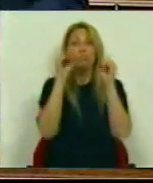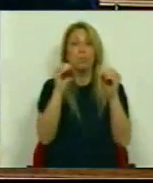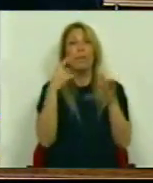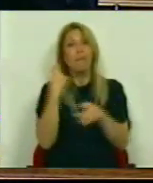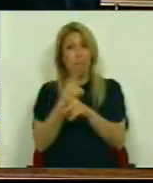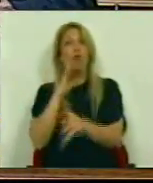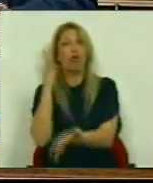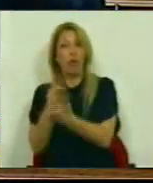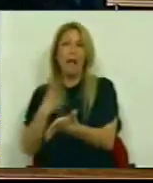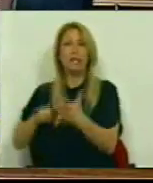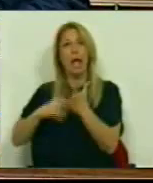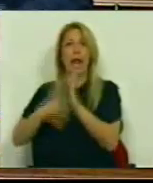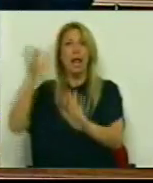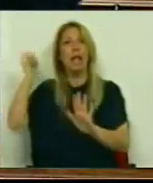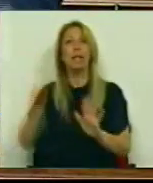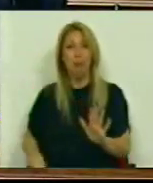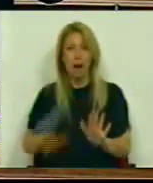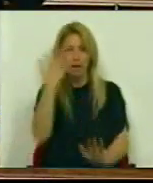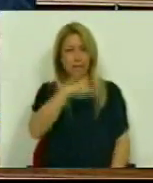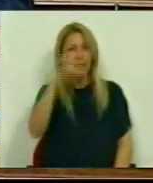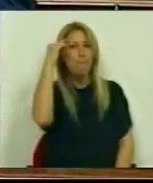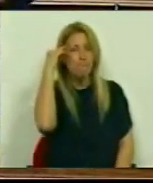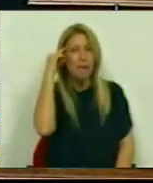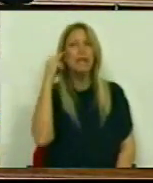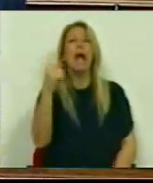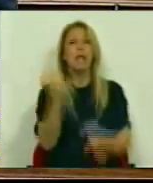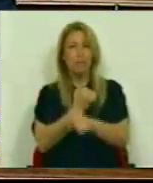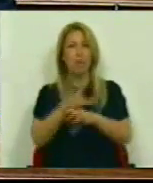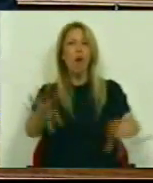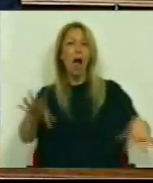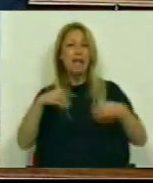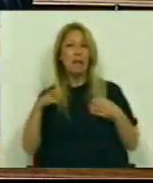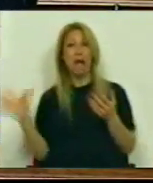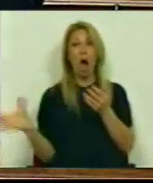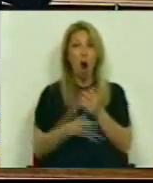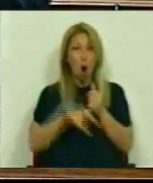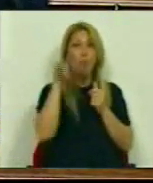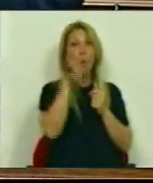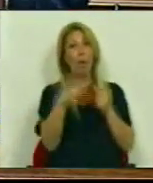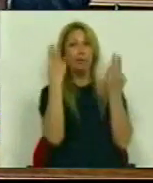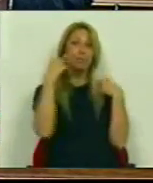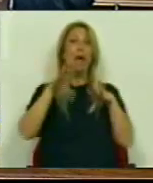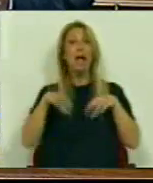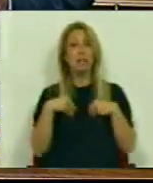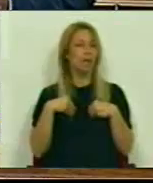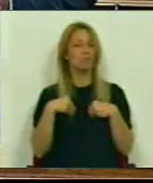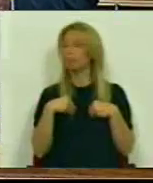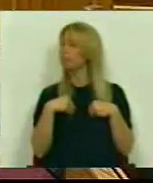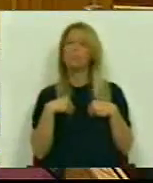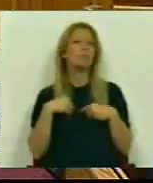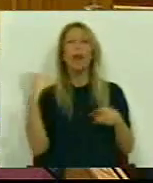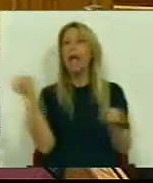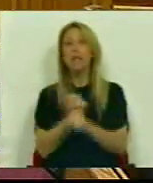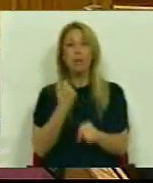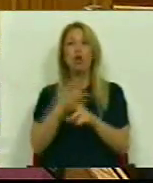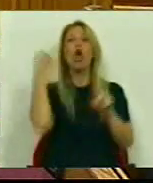pensa que os trabalhadores Vão permitir esse roubo consentido Está enganado Os trabalhadores vão lutar Para que isso